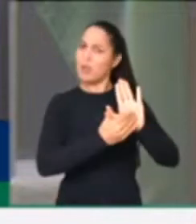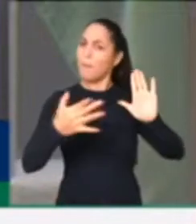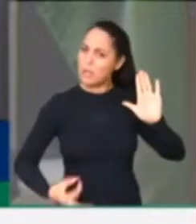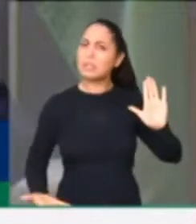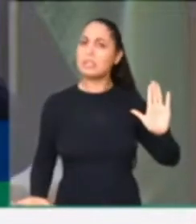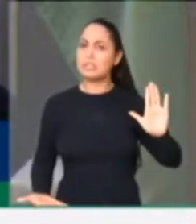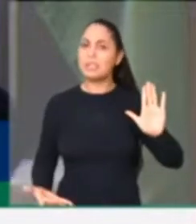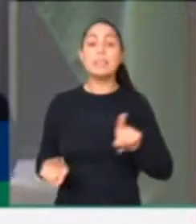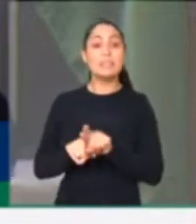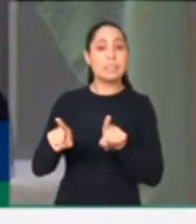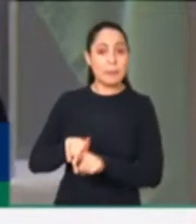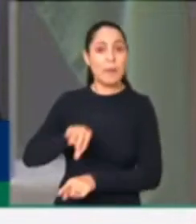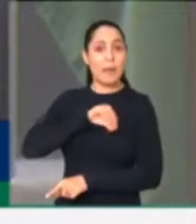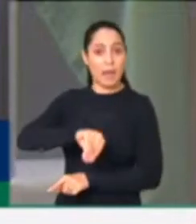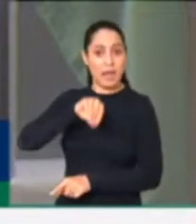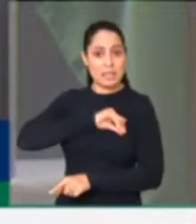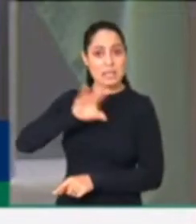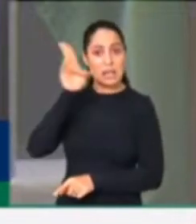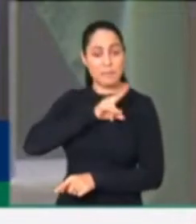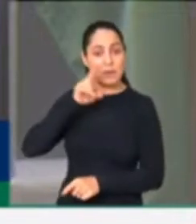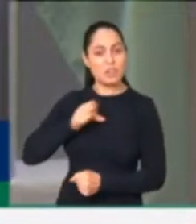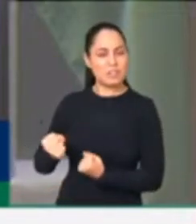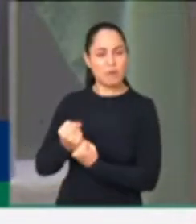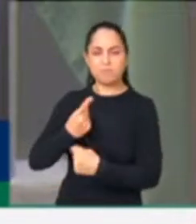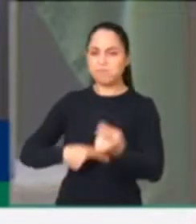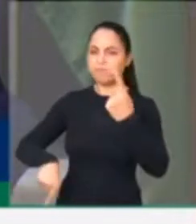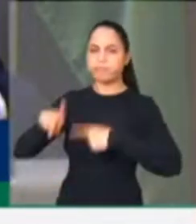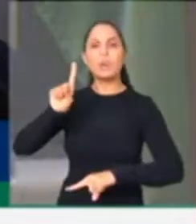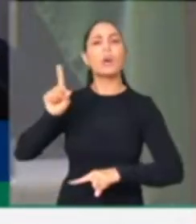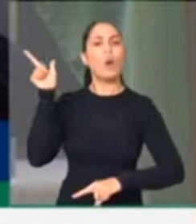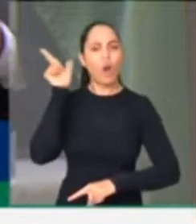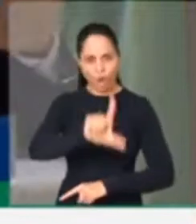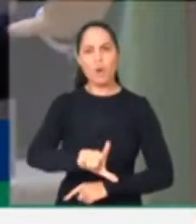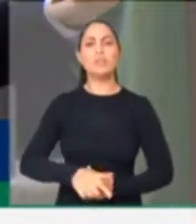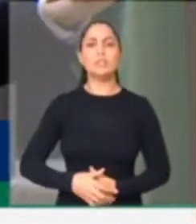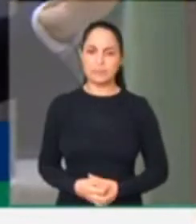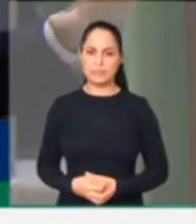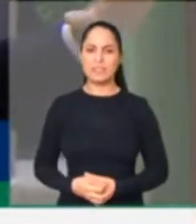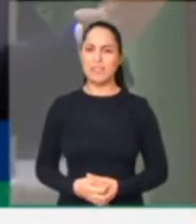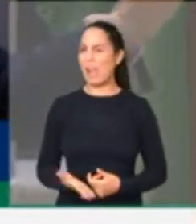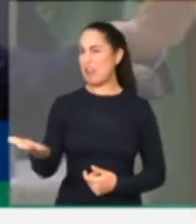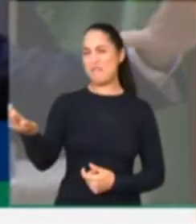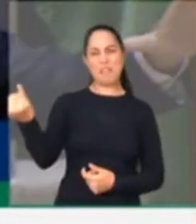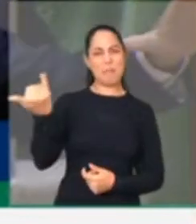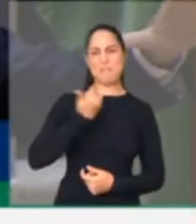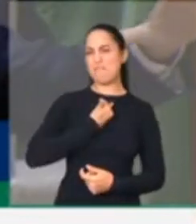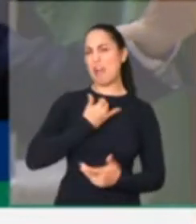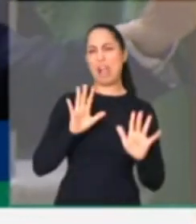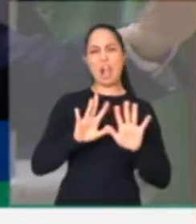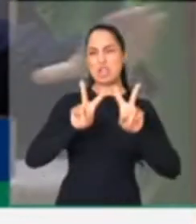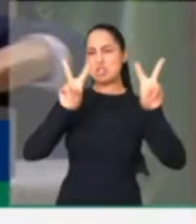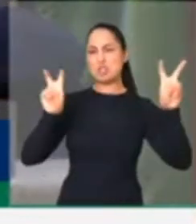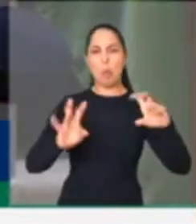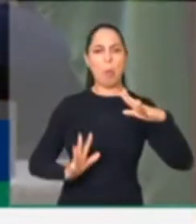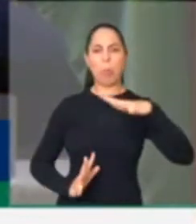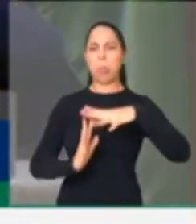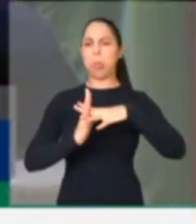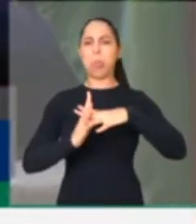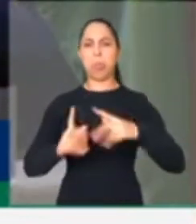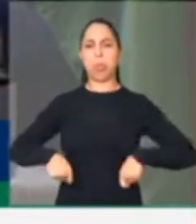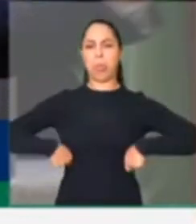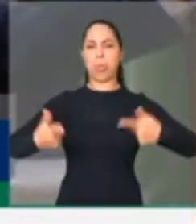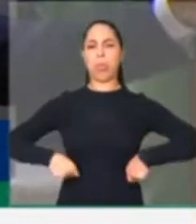emergencial é um passo importante para esse avanço. Não venham me falar em teto de gastos, porque o